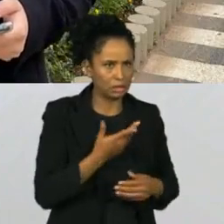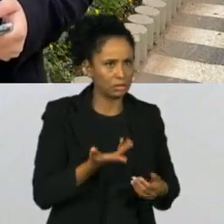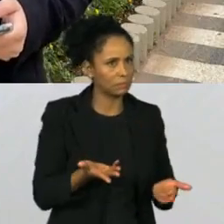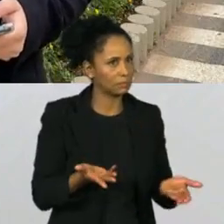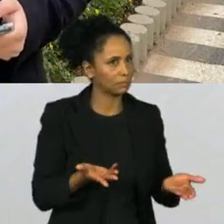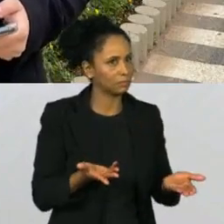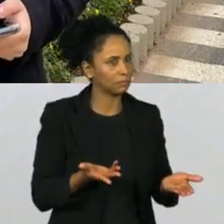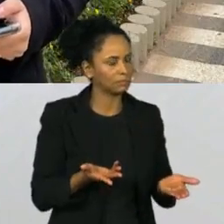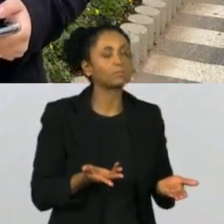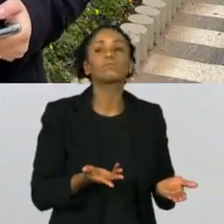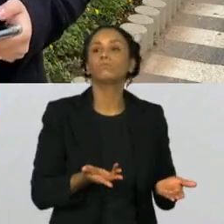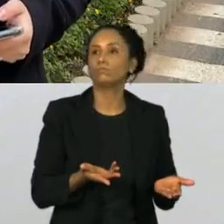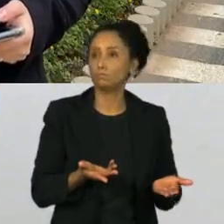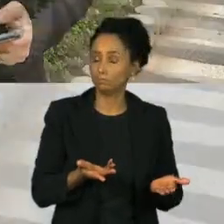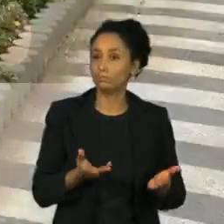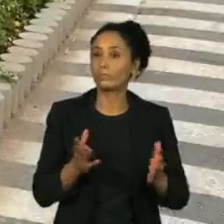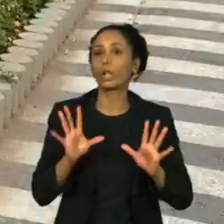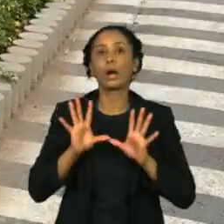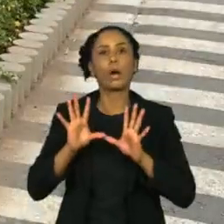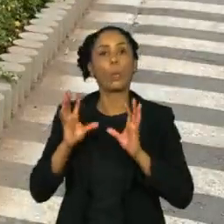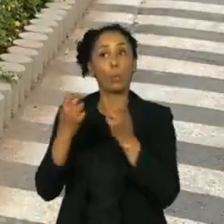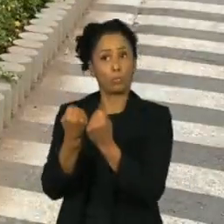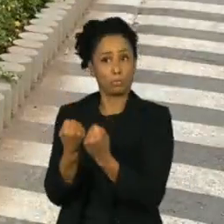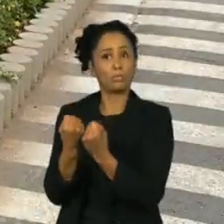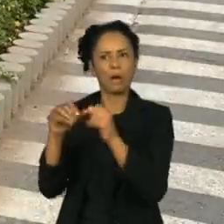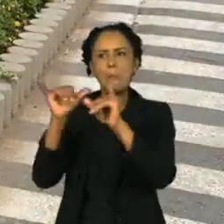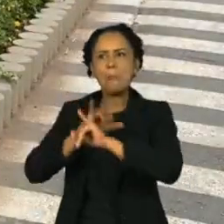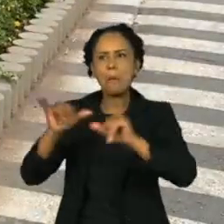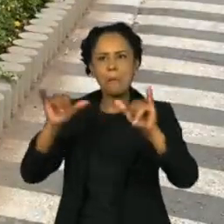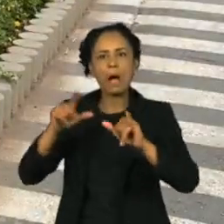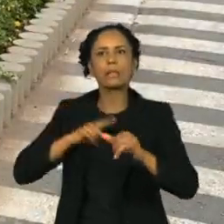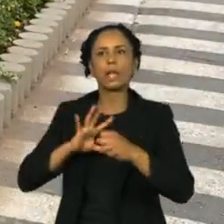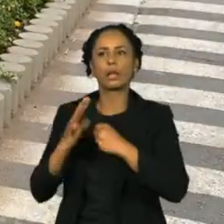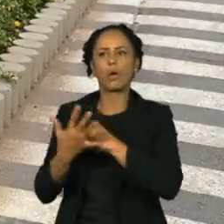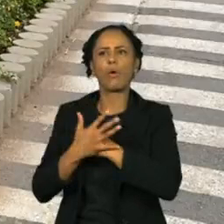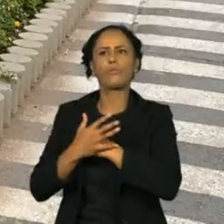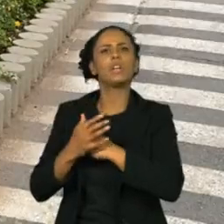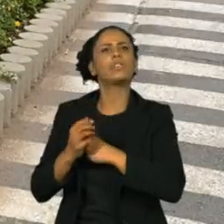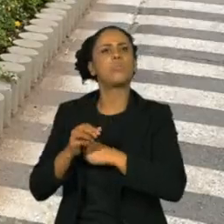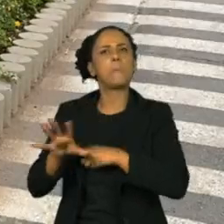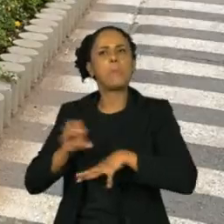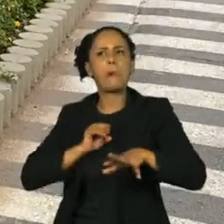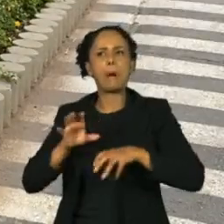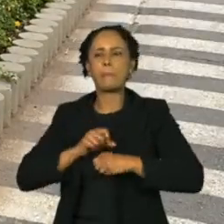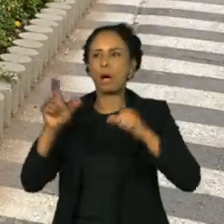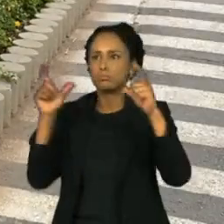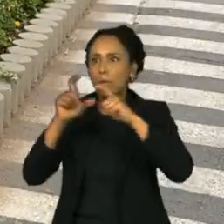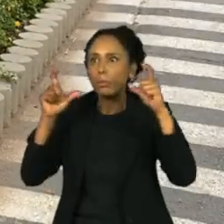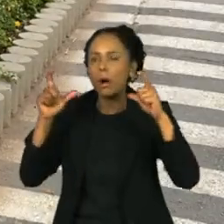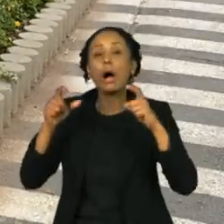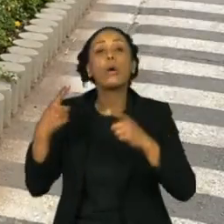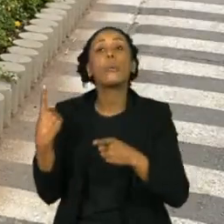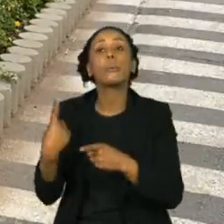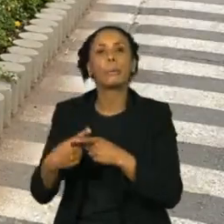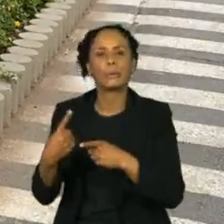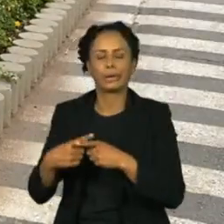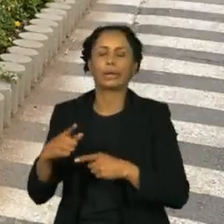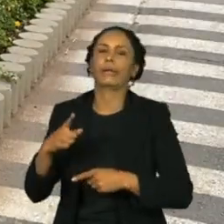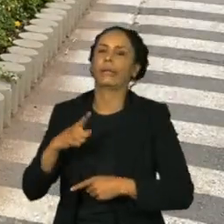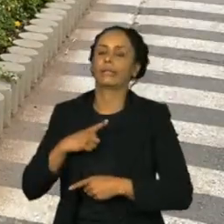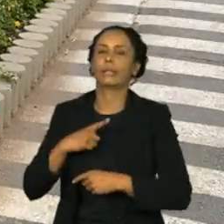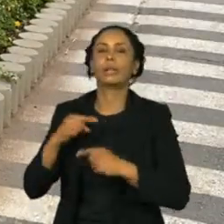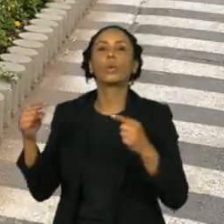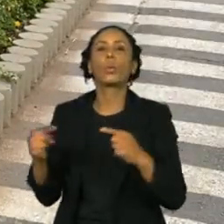Olha, segundo a OMS, esse aumento nos casos de covid é por conta de duas subvariantes já conhecidas da Ômicron,